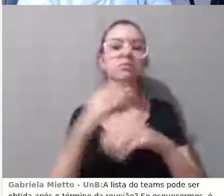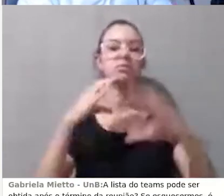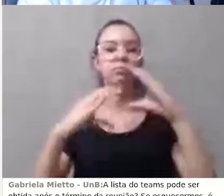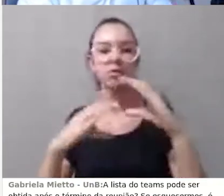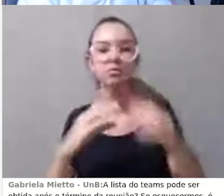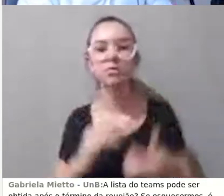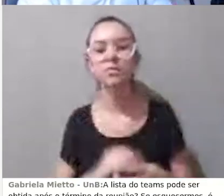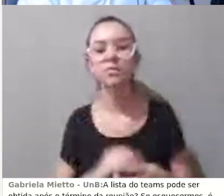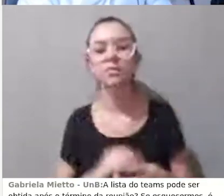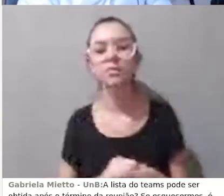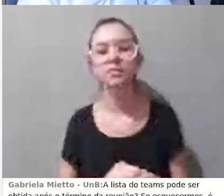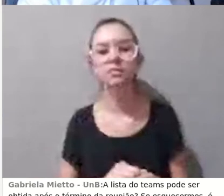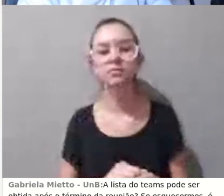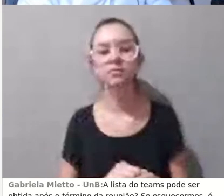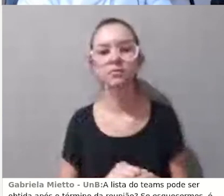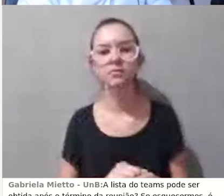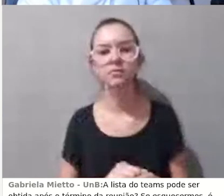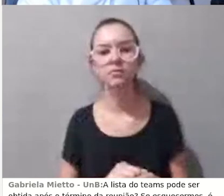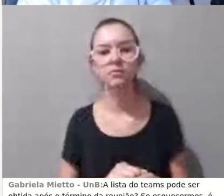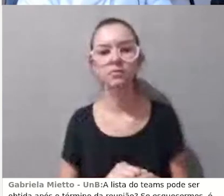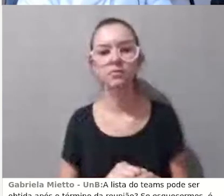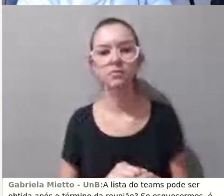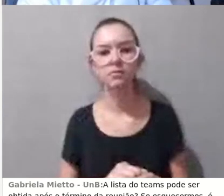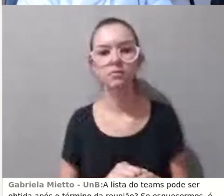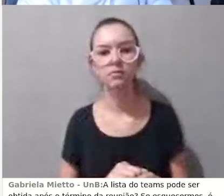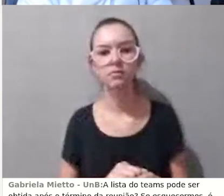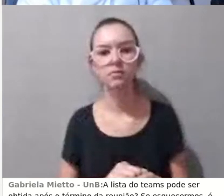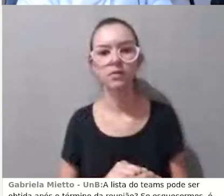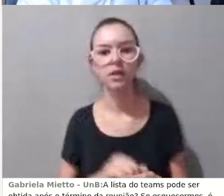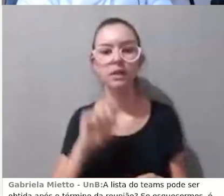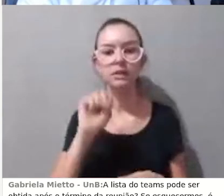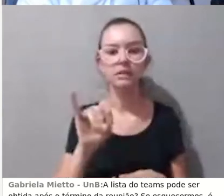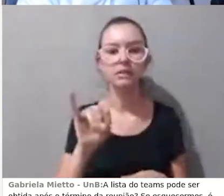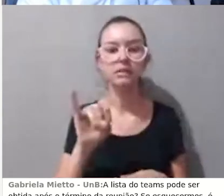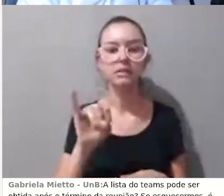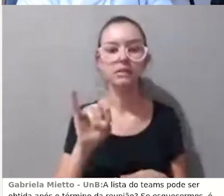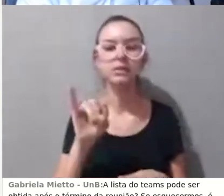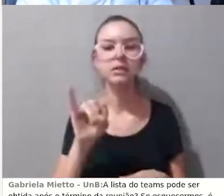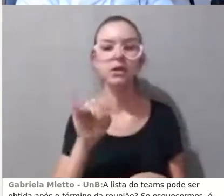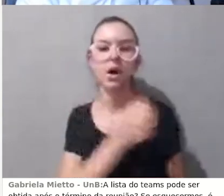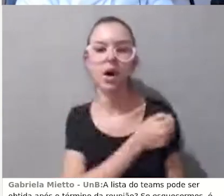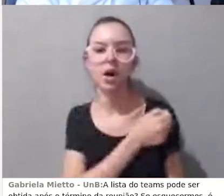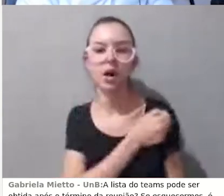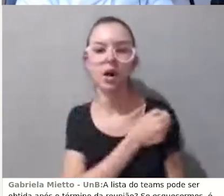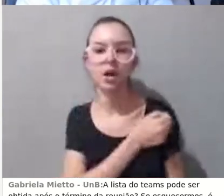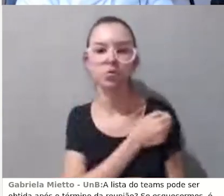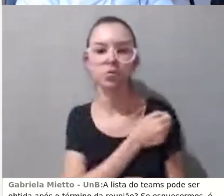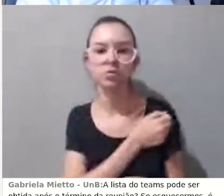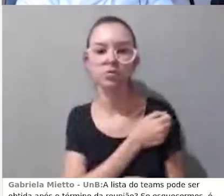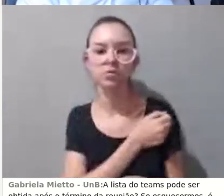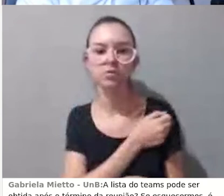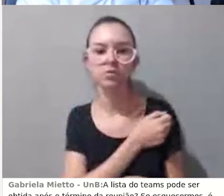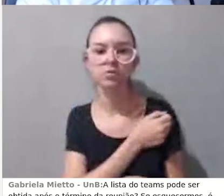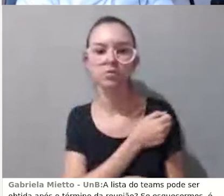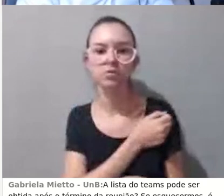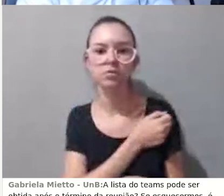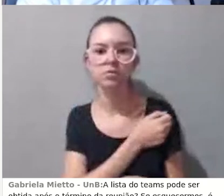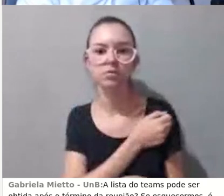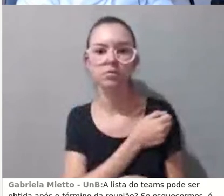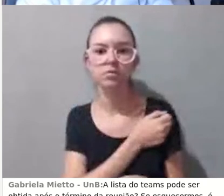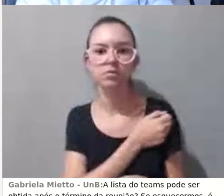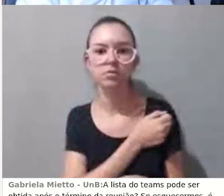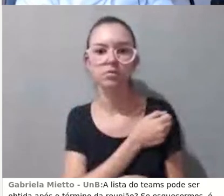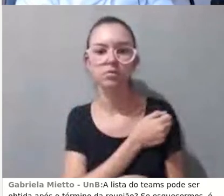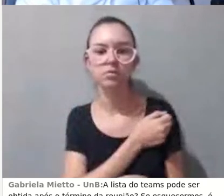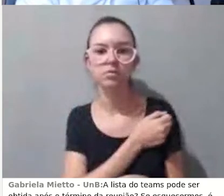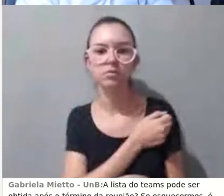conferência pelo BBB, ele registra a participação? É uma pergunta da Carolina. Carolina, eu não conheço